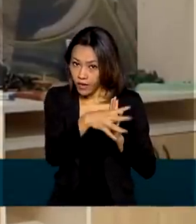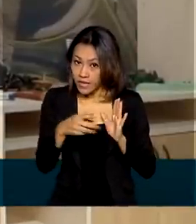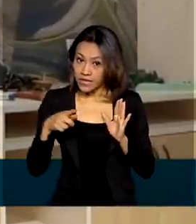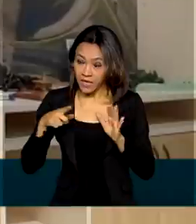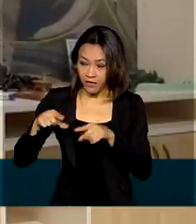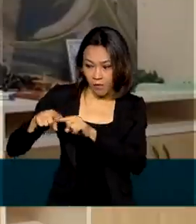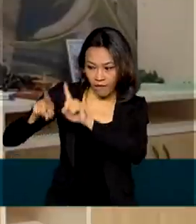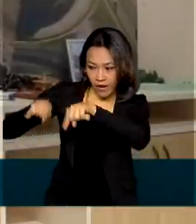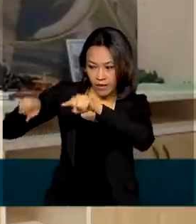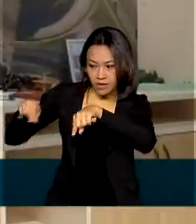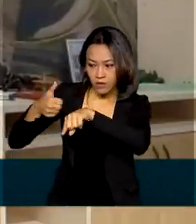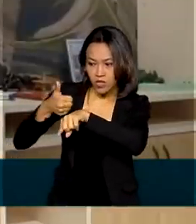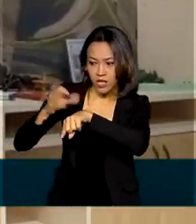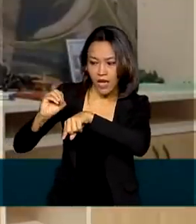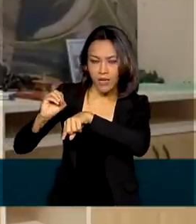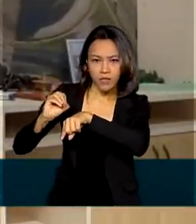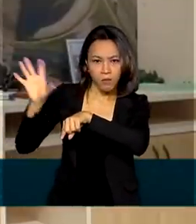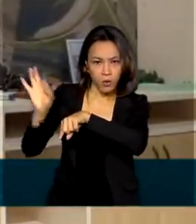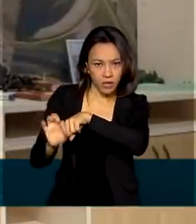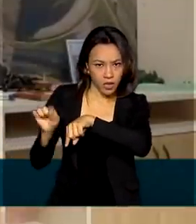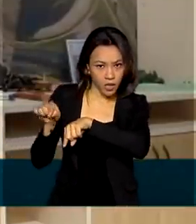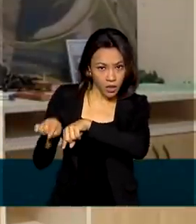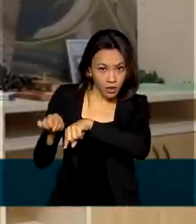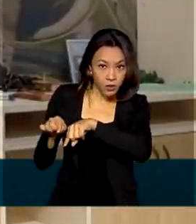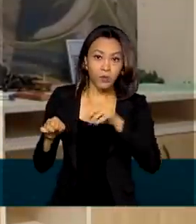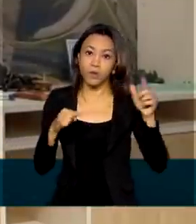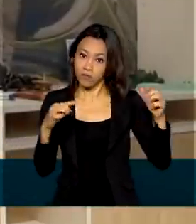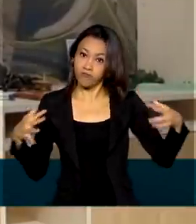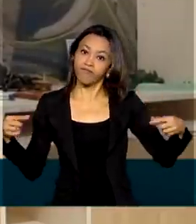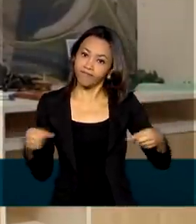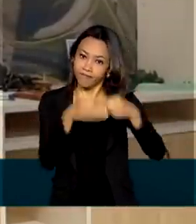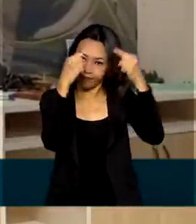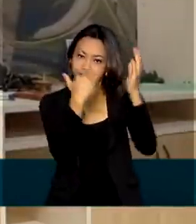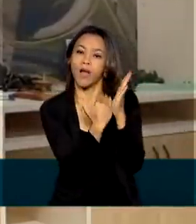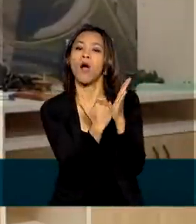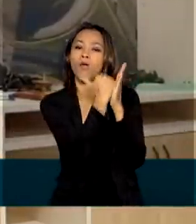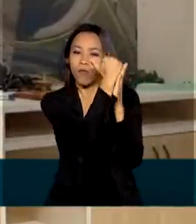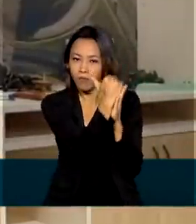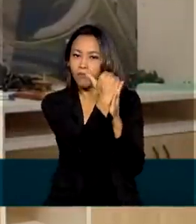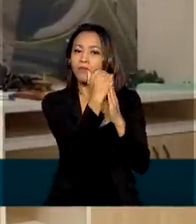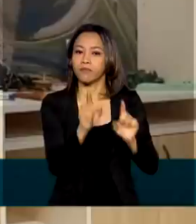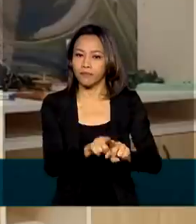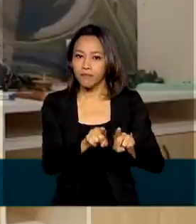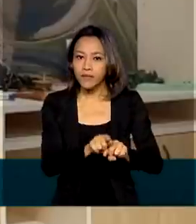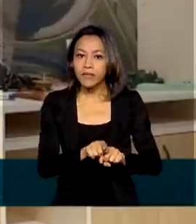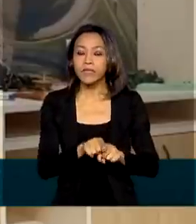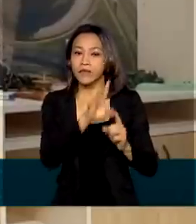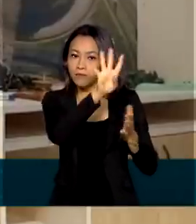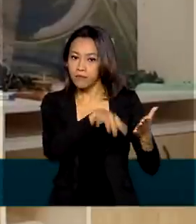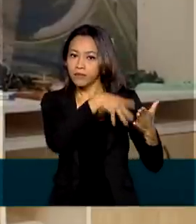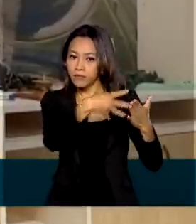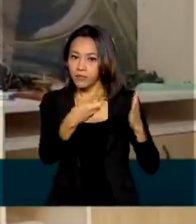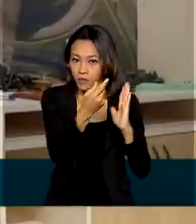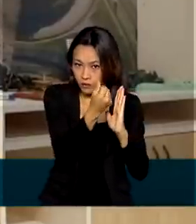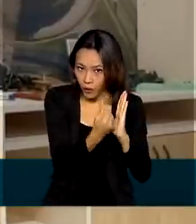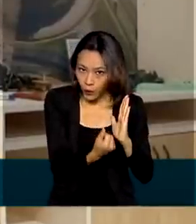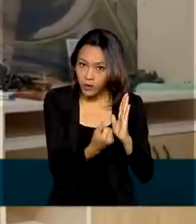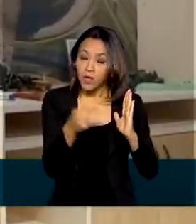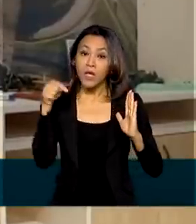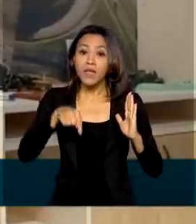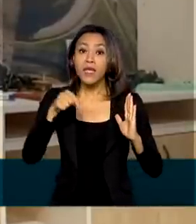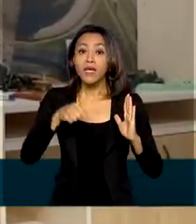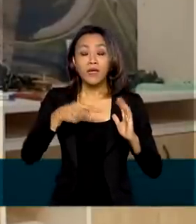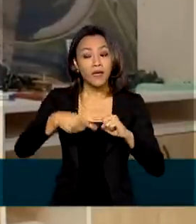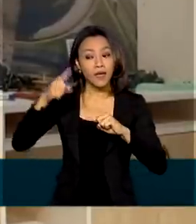da ordem de 10% no valor desse insumo, a tabela de frete é acionada automaticamente. Então, o que foi feito agora nesta quarta-feira